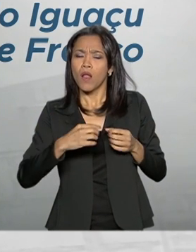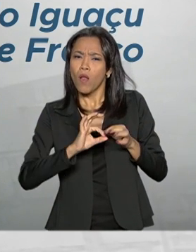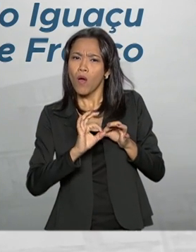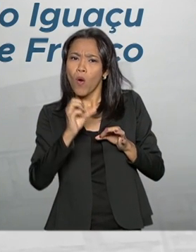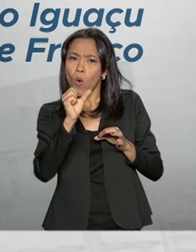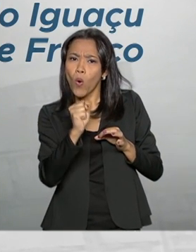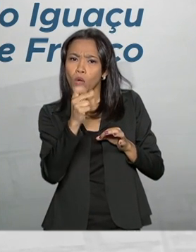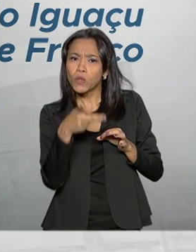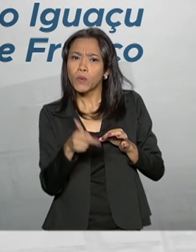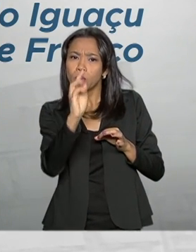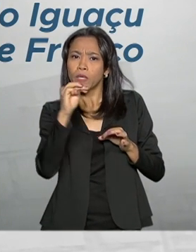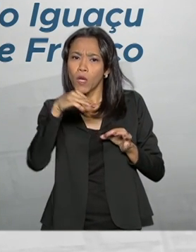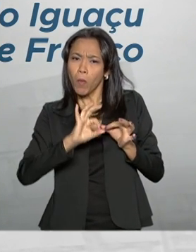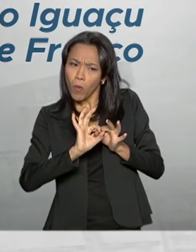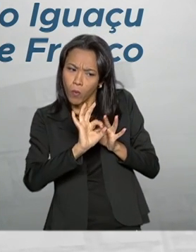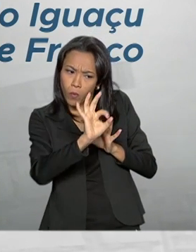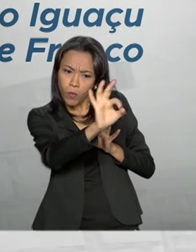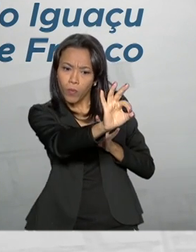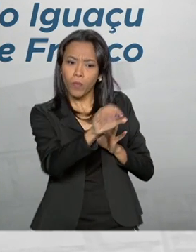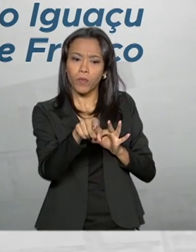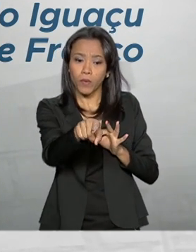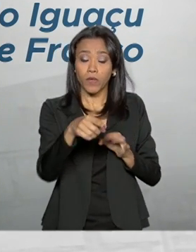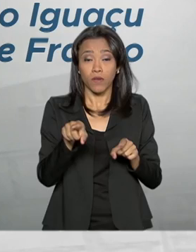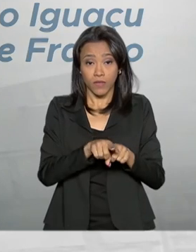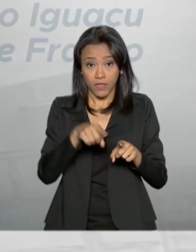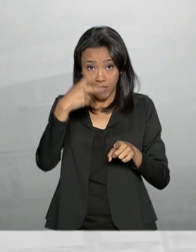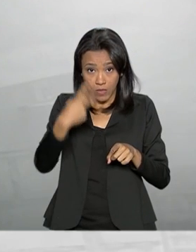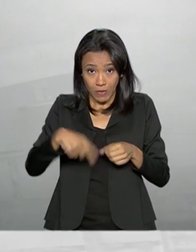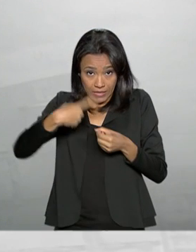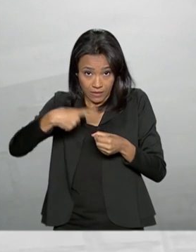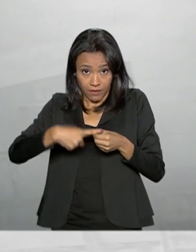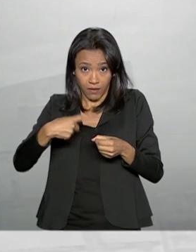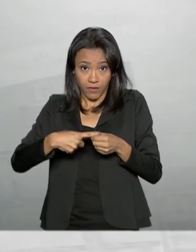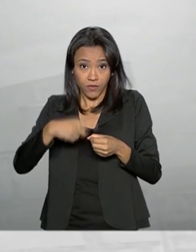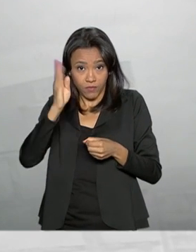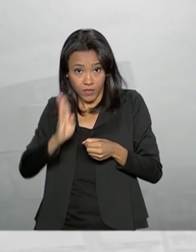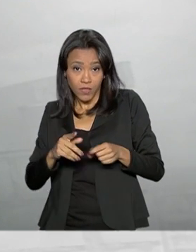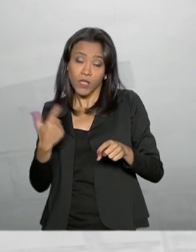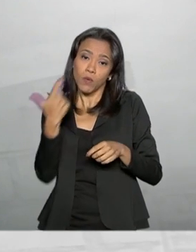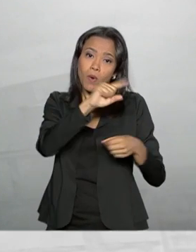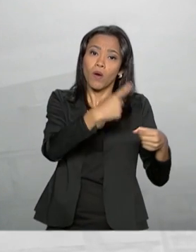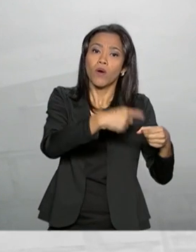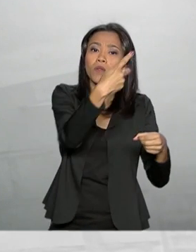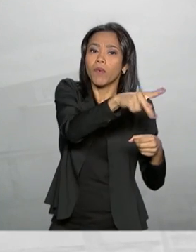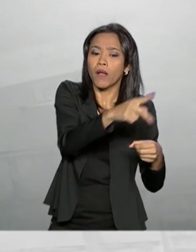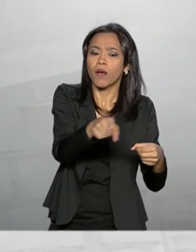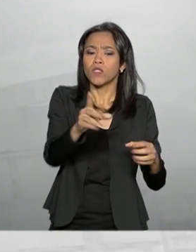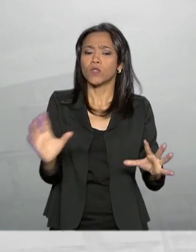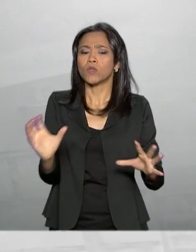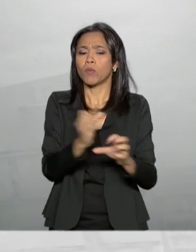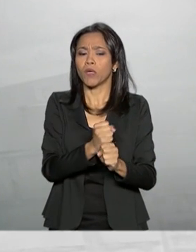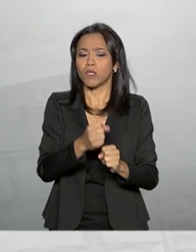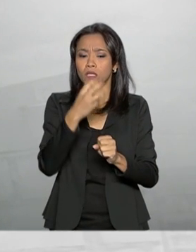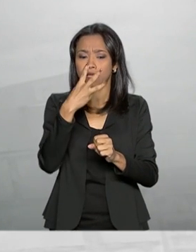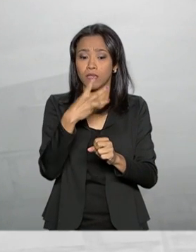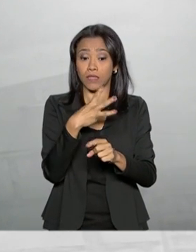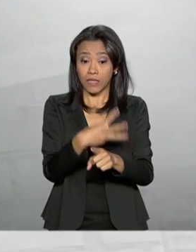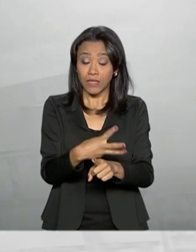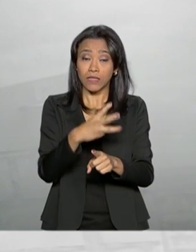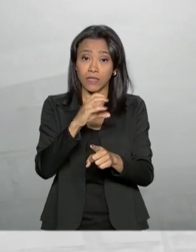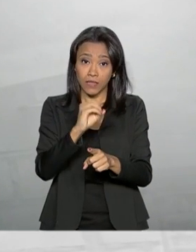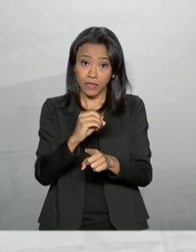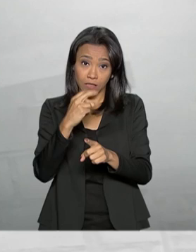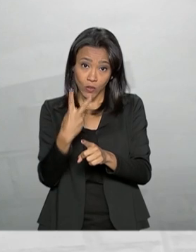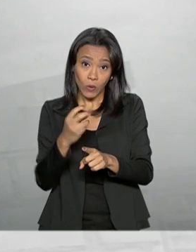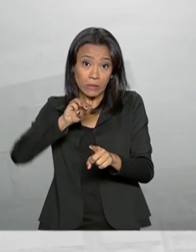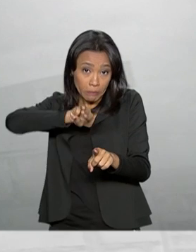entre Foz do Iguaçu e o município paraguaio de Presidente Franco. A obra vai custar 302 milhões e meio de reais,